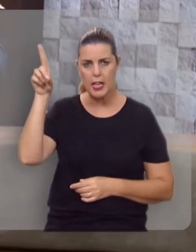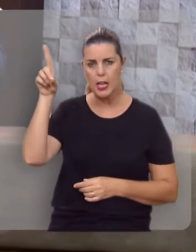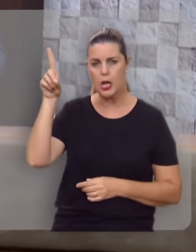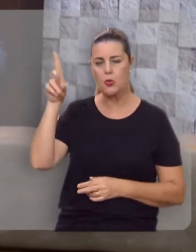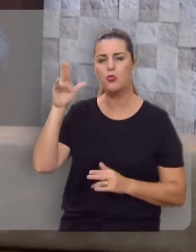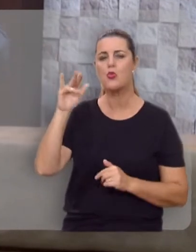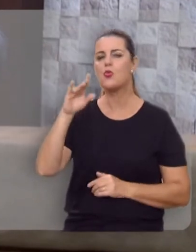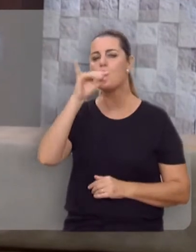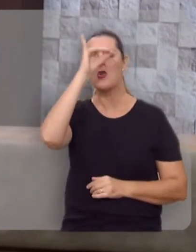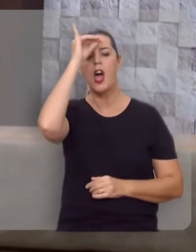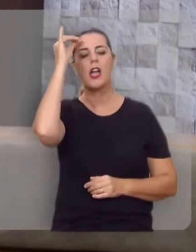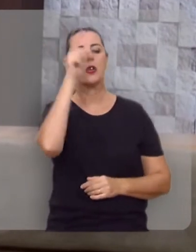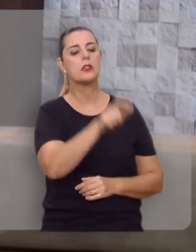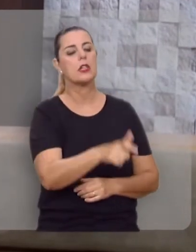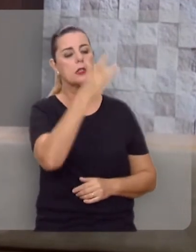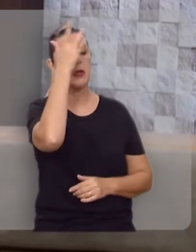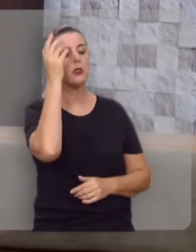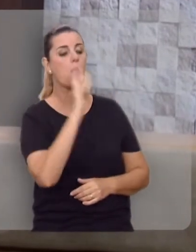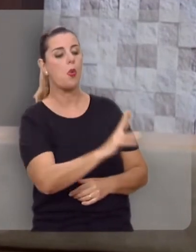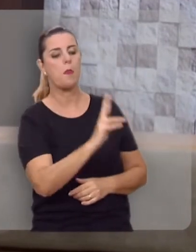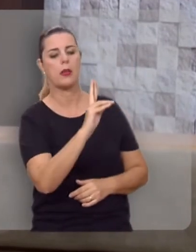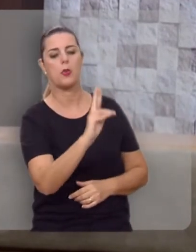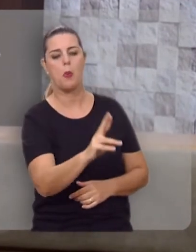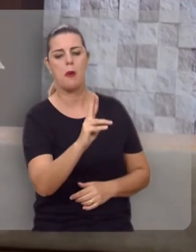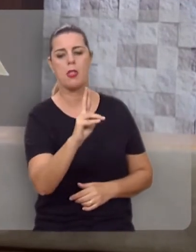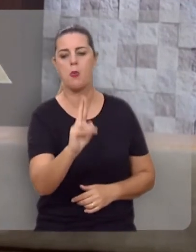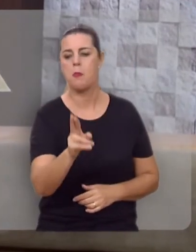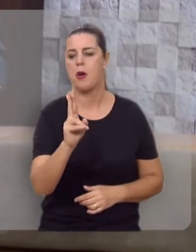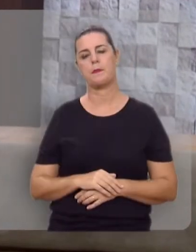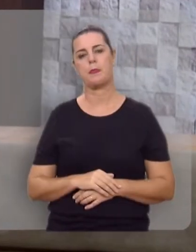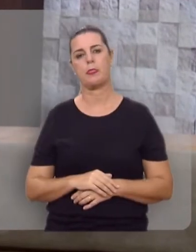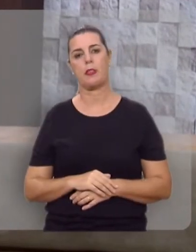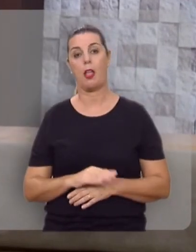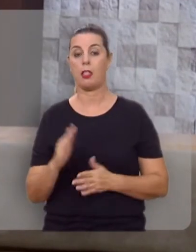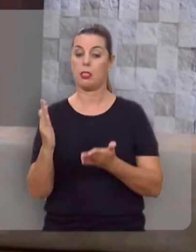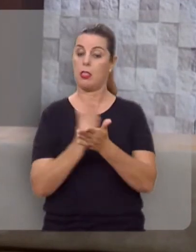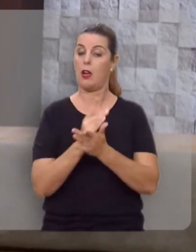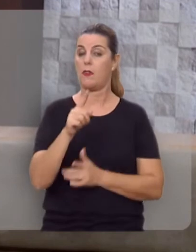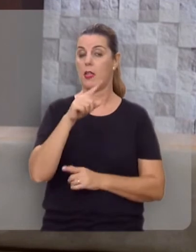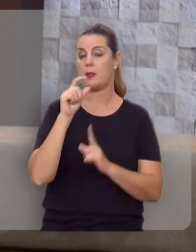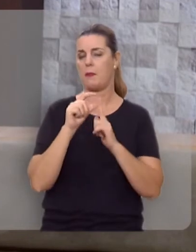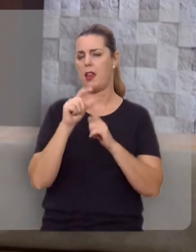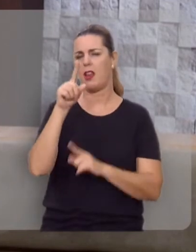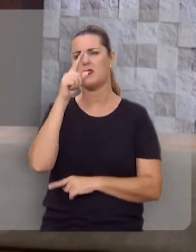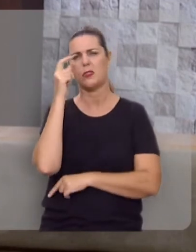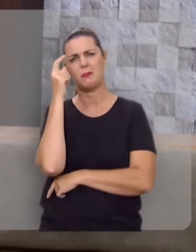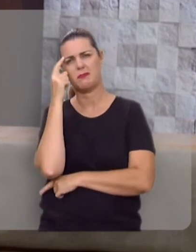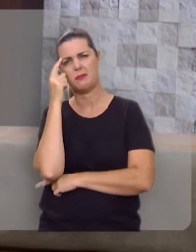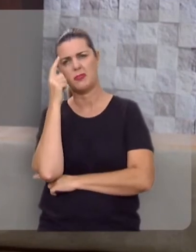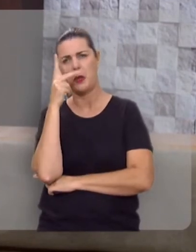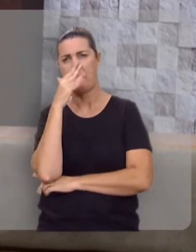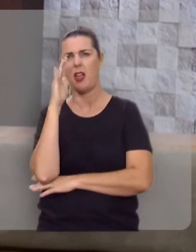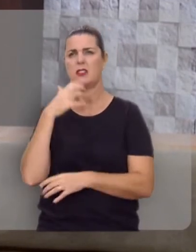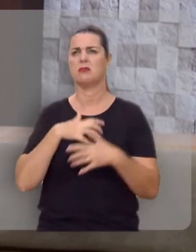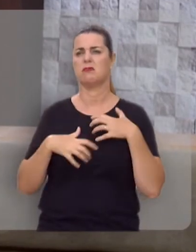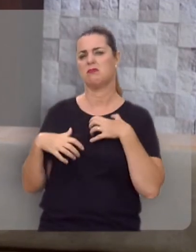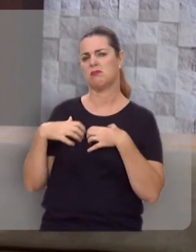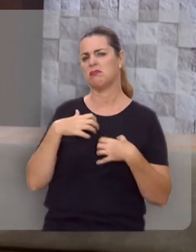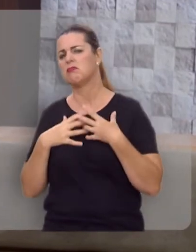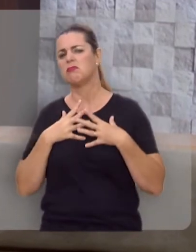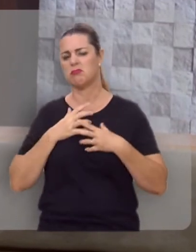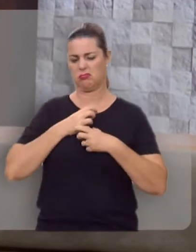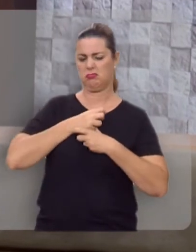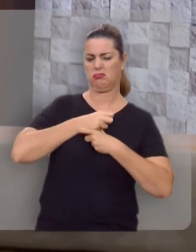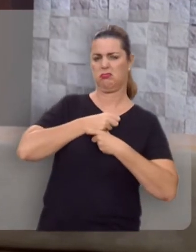não inocentará o culpado e todos são culpados. Talvez esta palavra deixe você numa situação até de